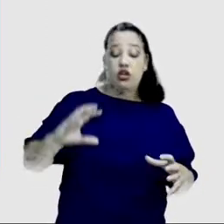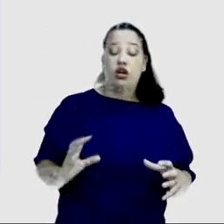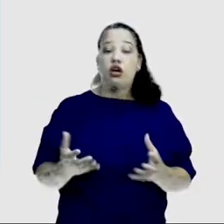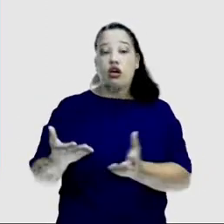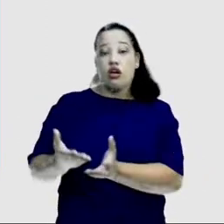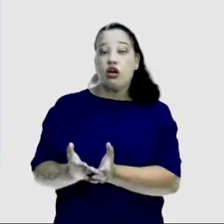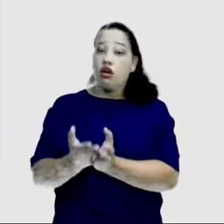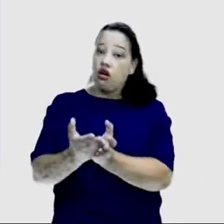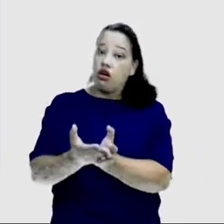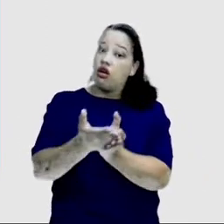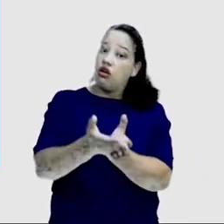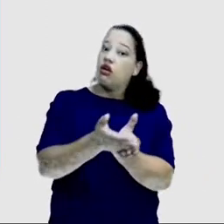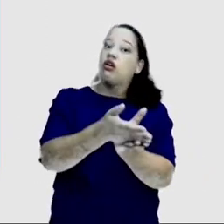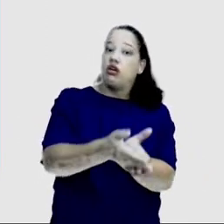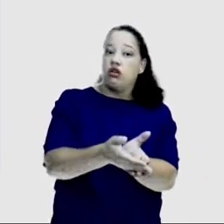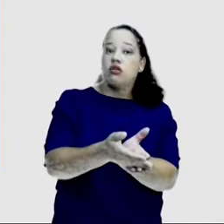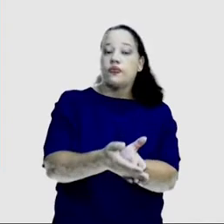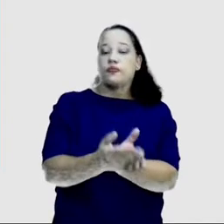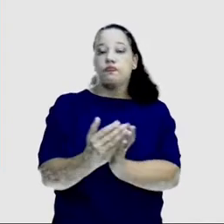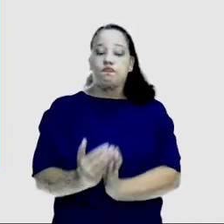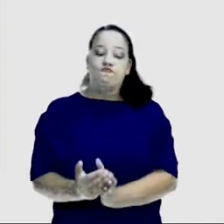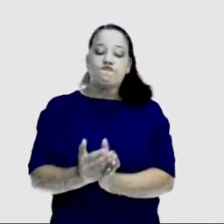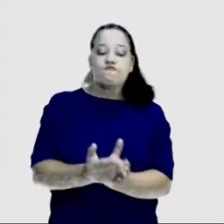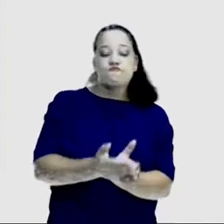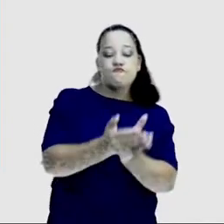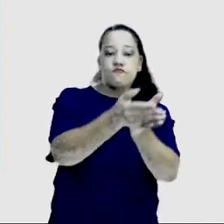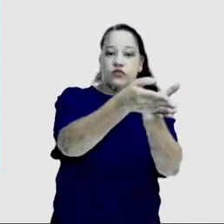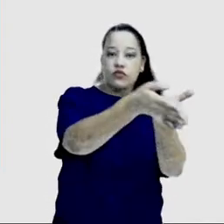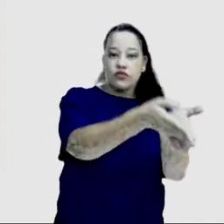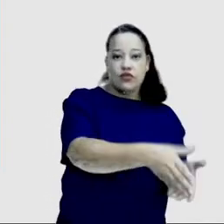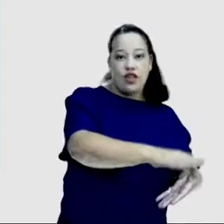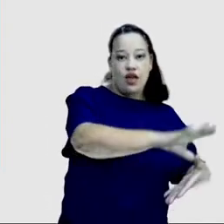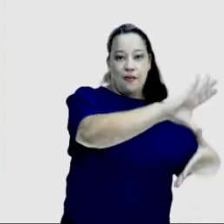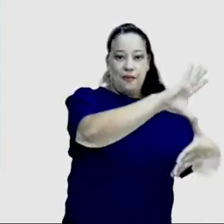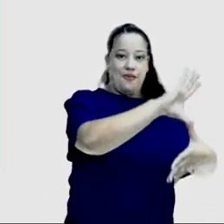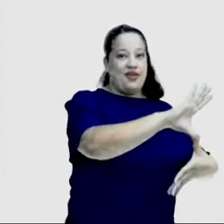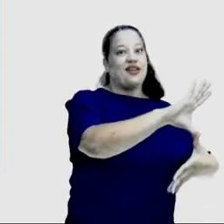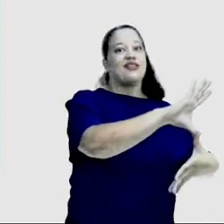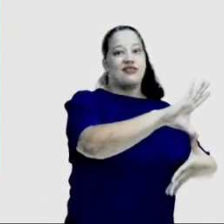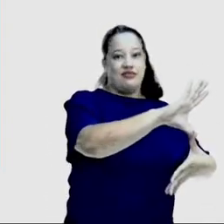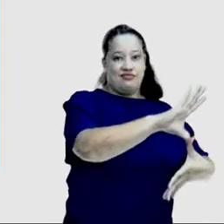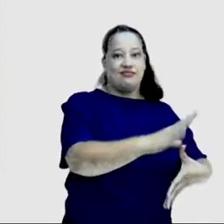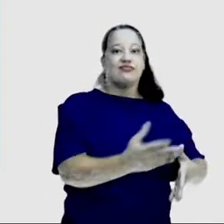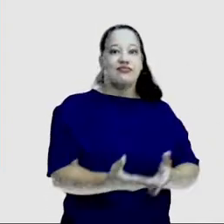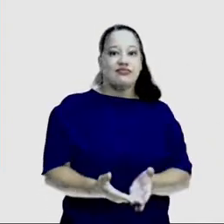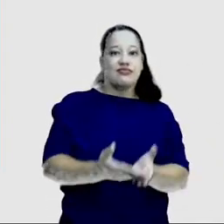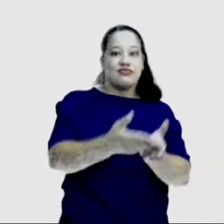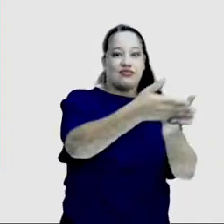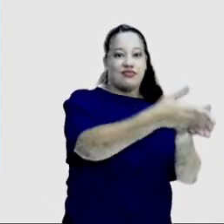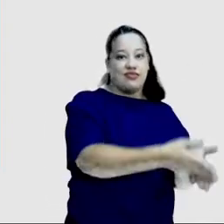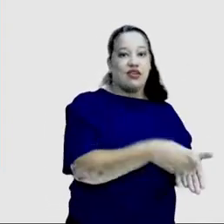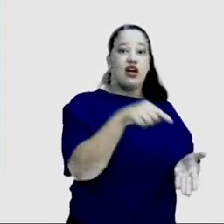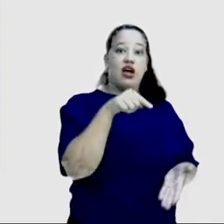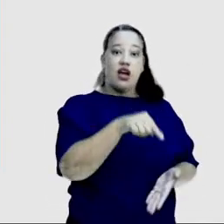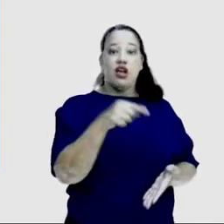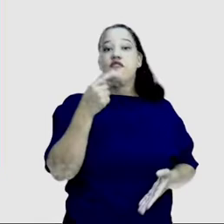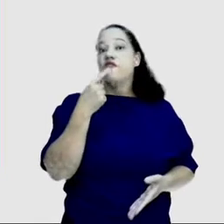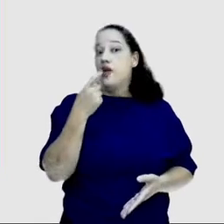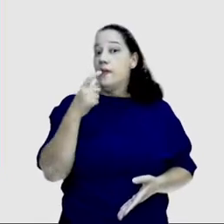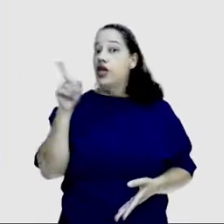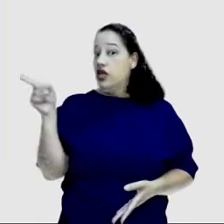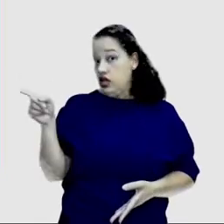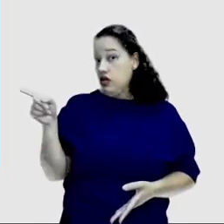fazer a sua rota nas Américas. E com a parada aqui no pontinho vermelho, sinalizando